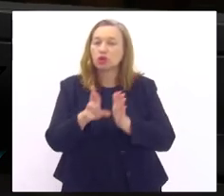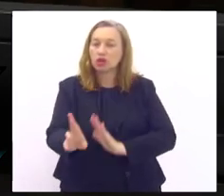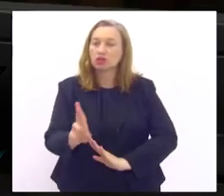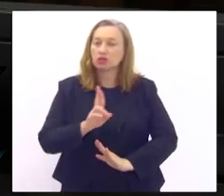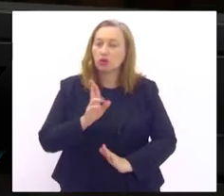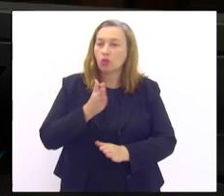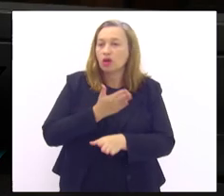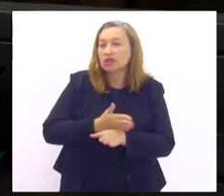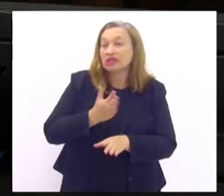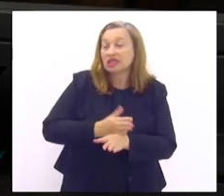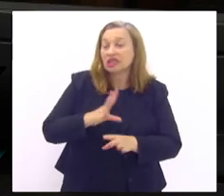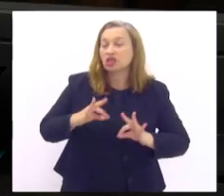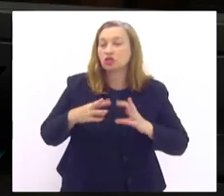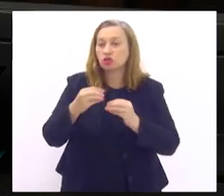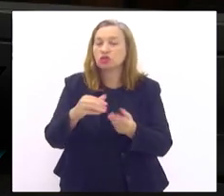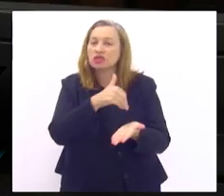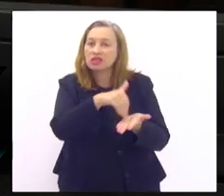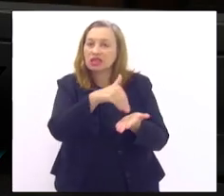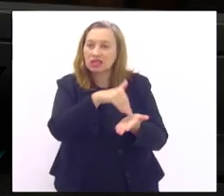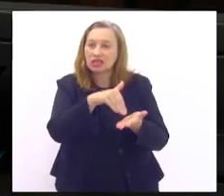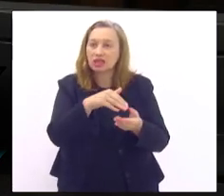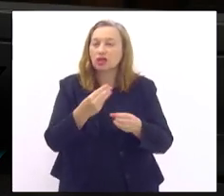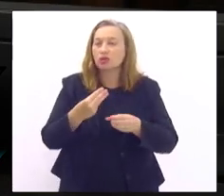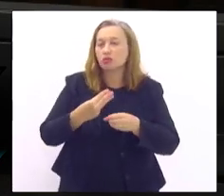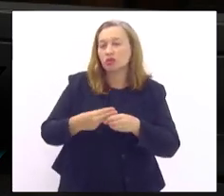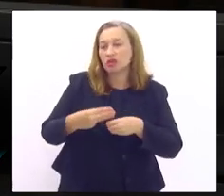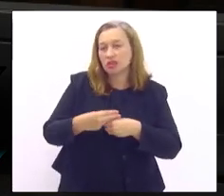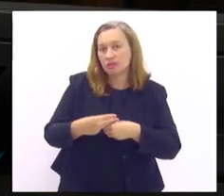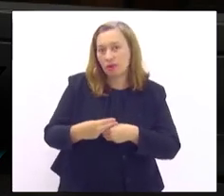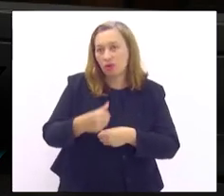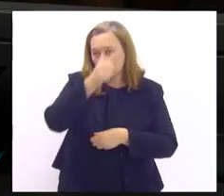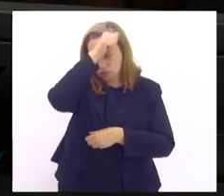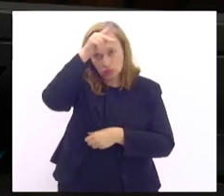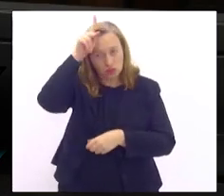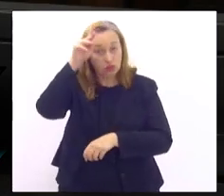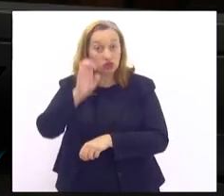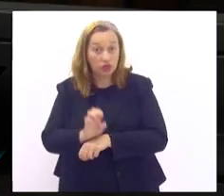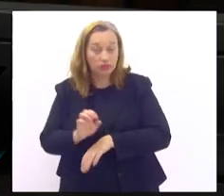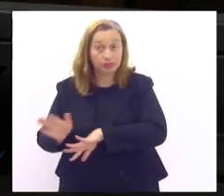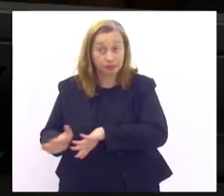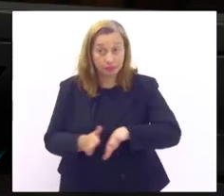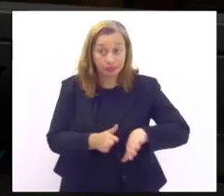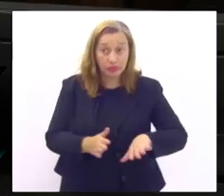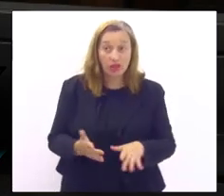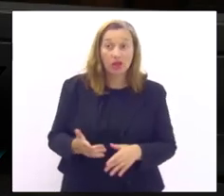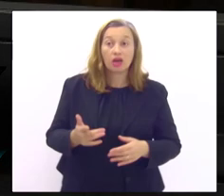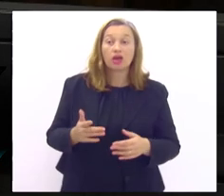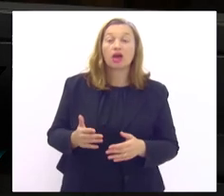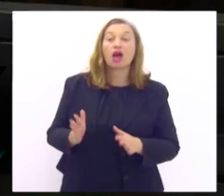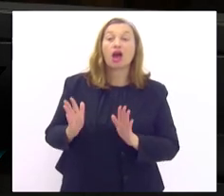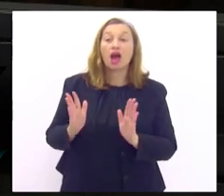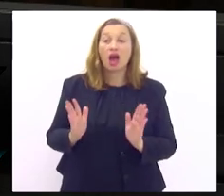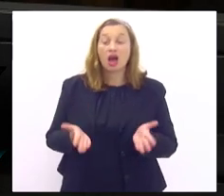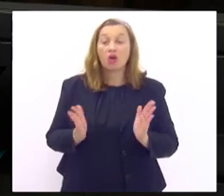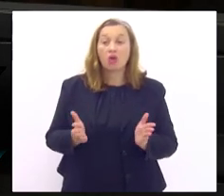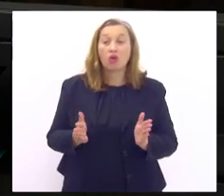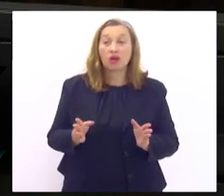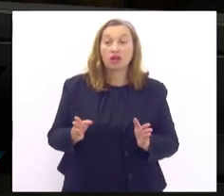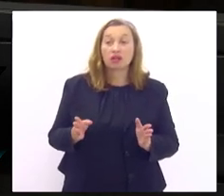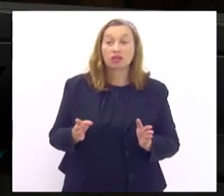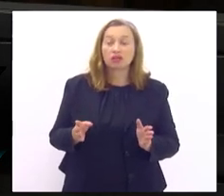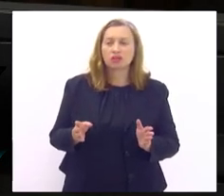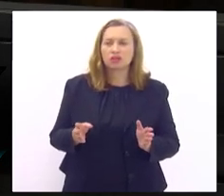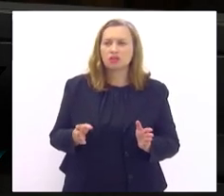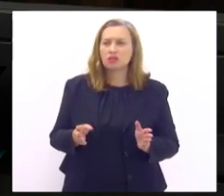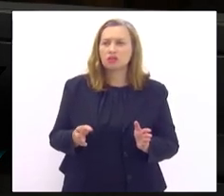treinamos todas as secretarias municipais de saúde do estado passou-se o tempo e a consequência disso não